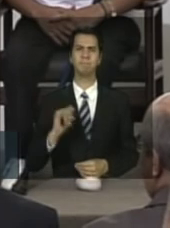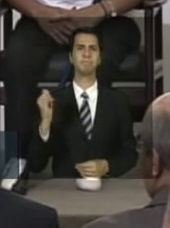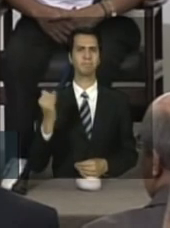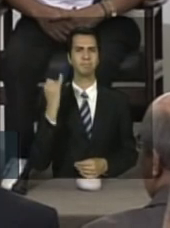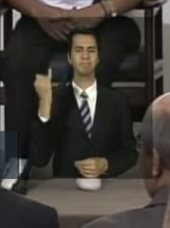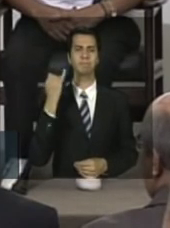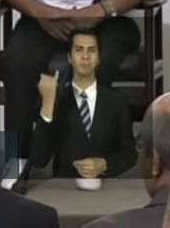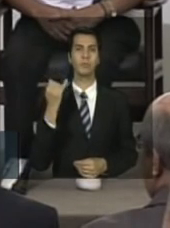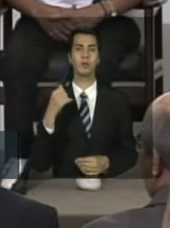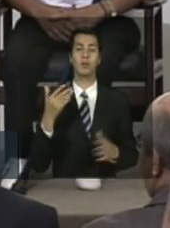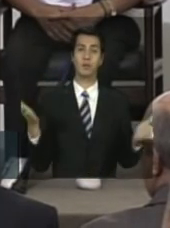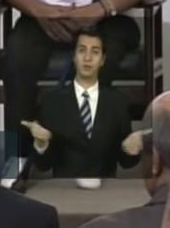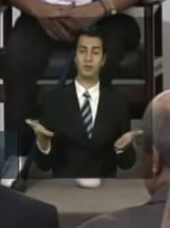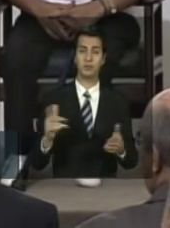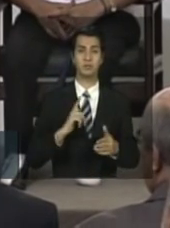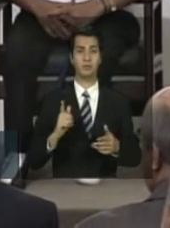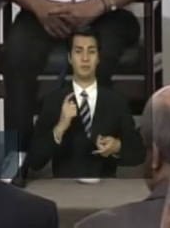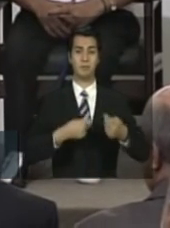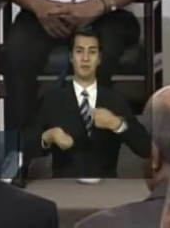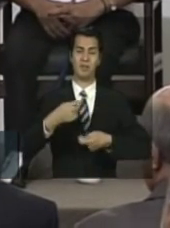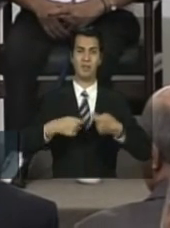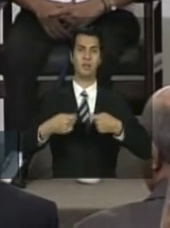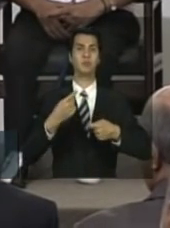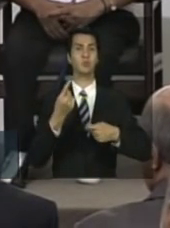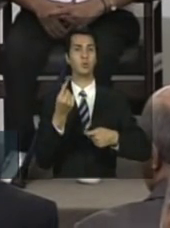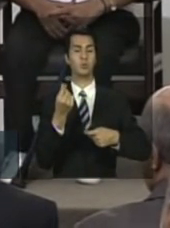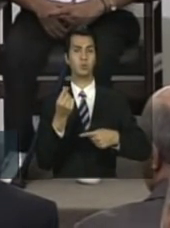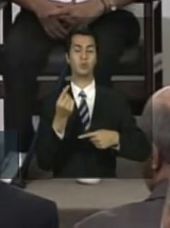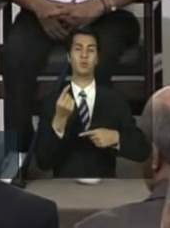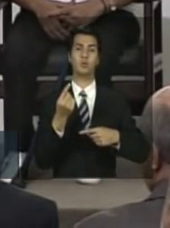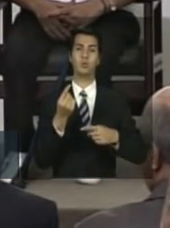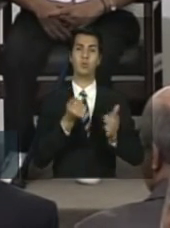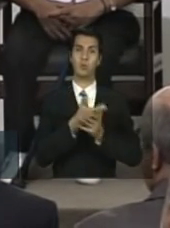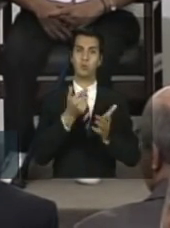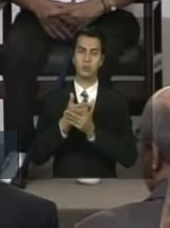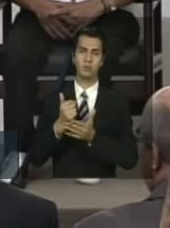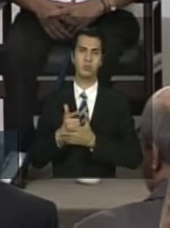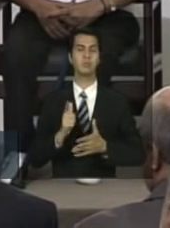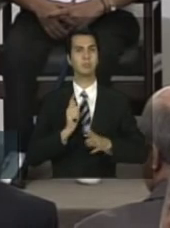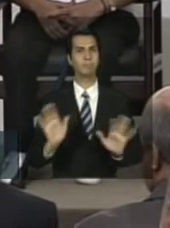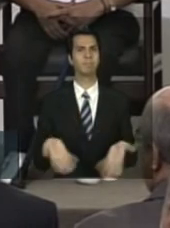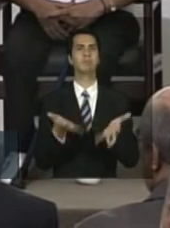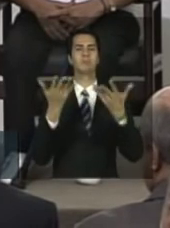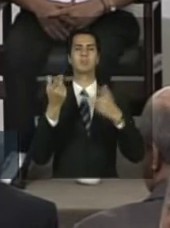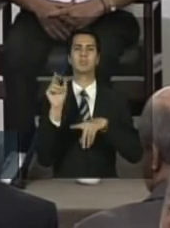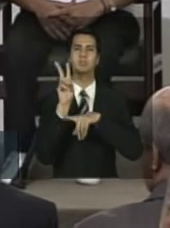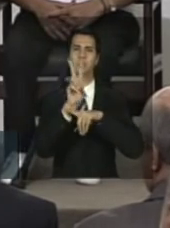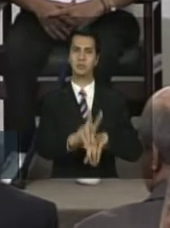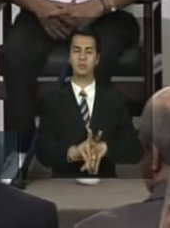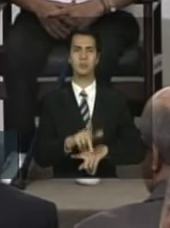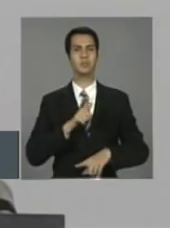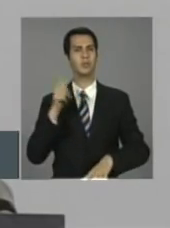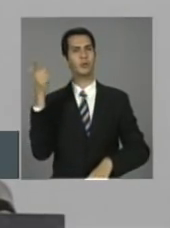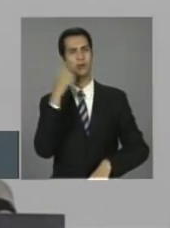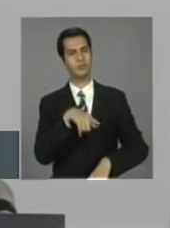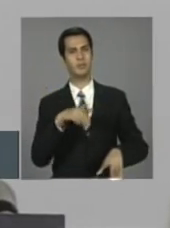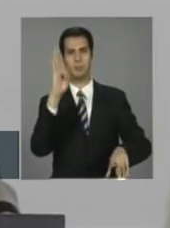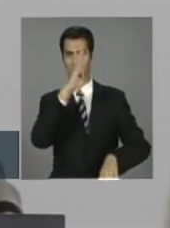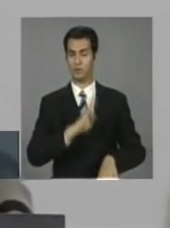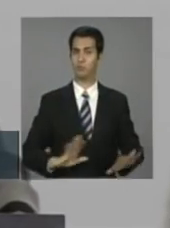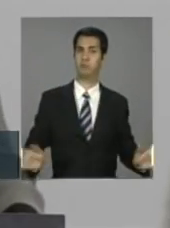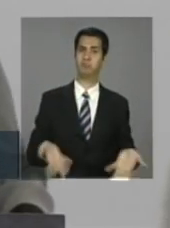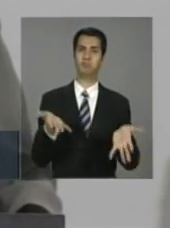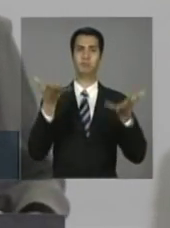mercado consumidor, ele incentivo ao crédito para dinamizar a produção do Brasil, gerar